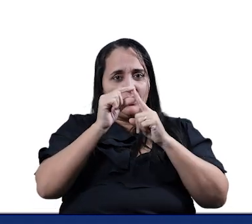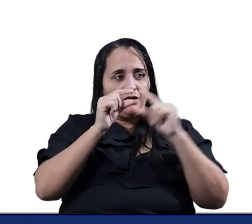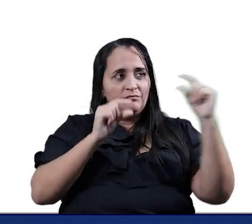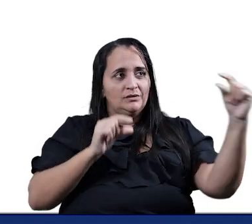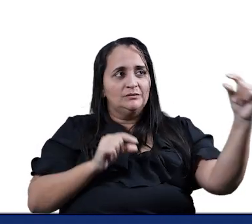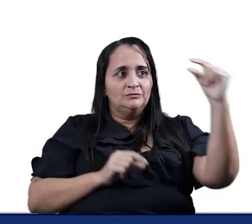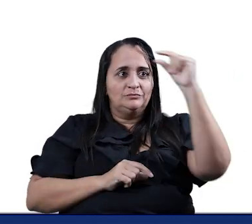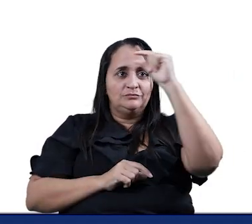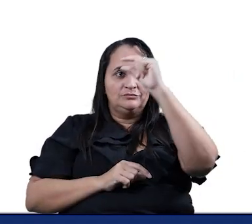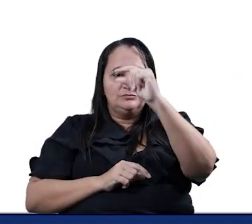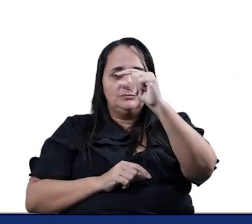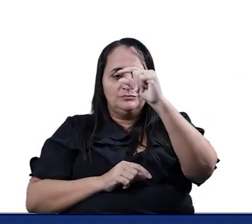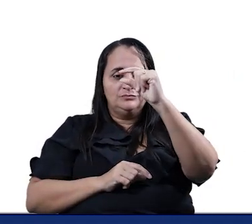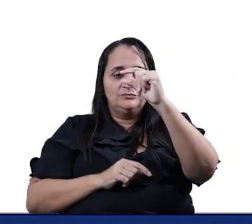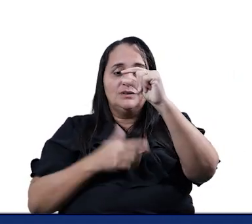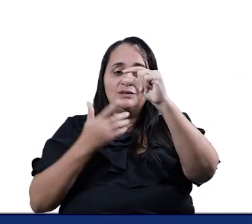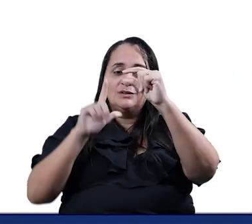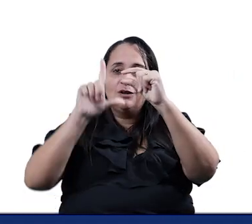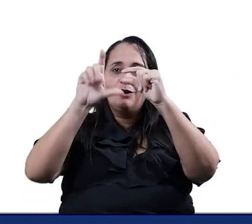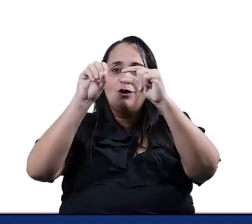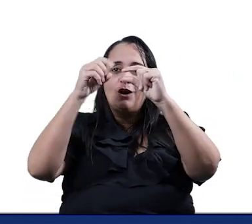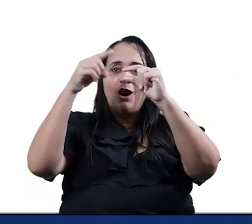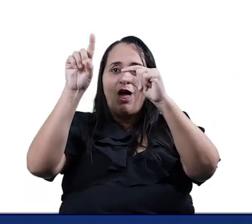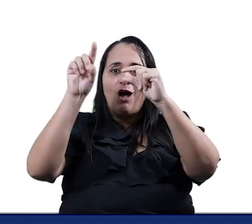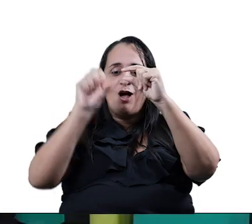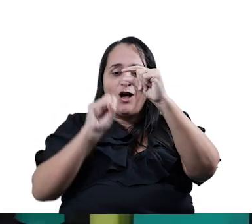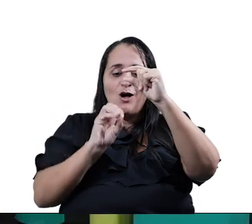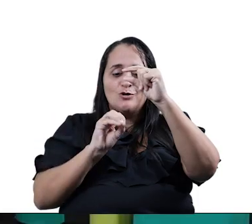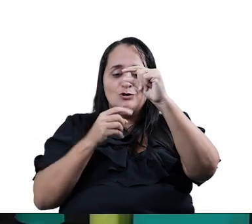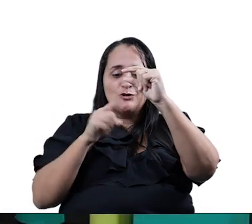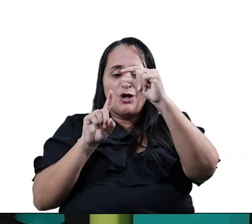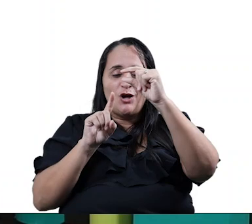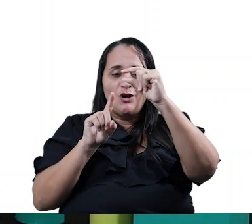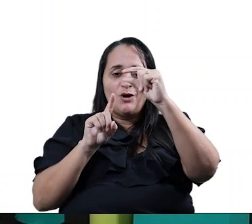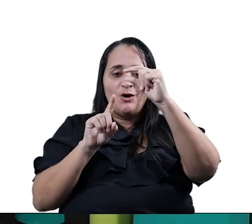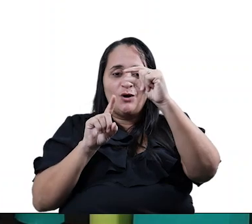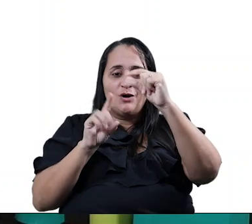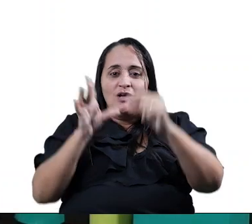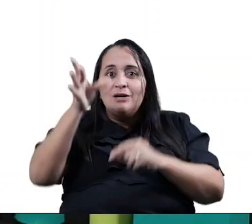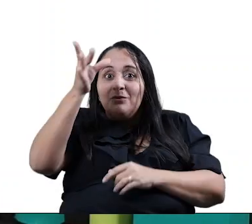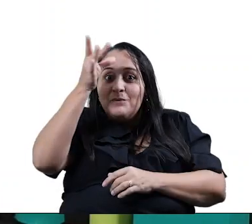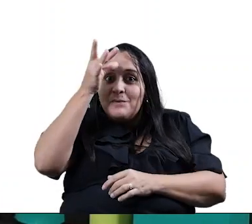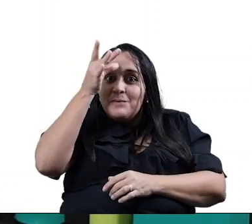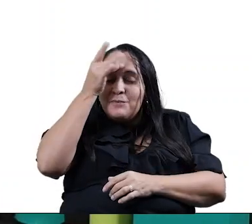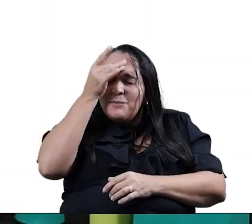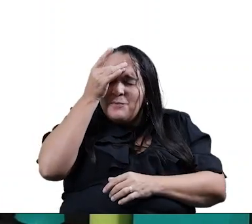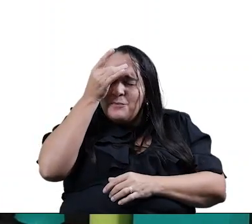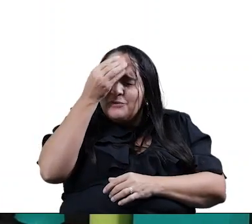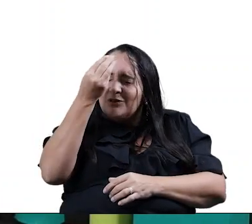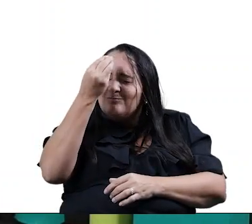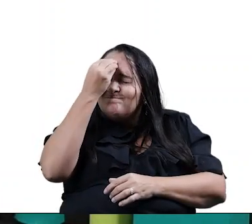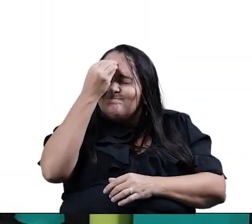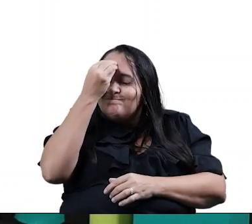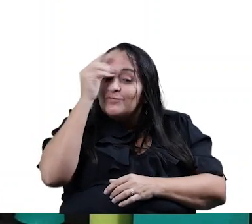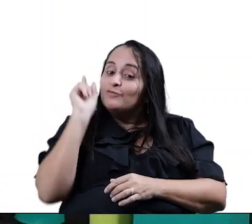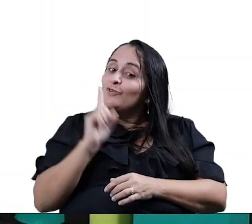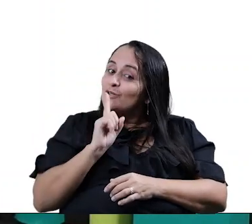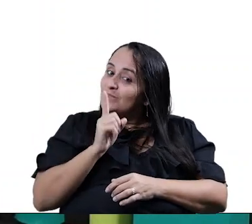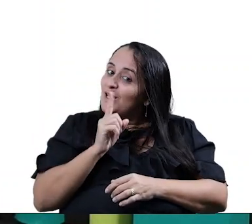Ló E só Ficou mais fácil de compreender? Gente Eu quero que grude na cabeça